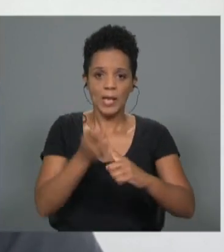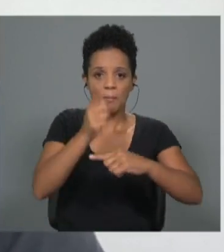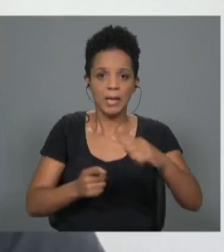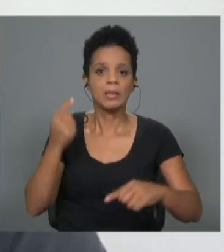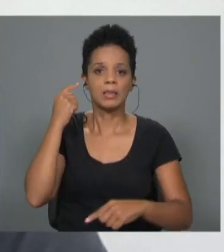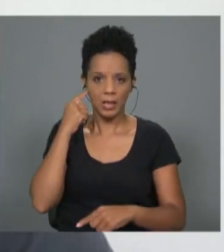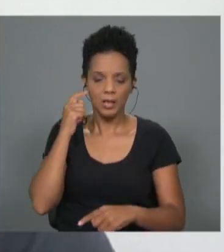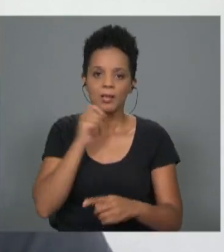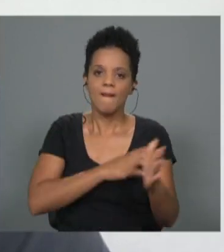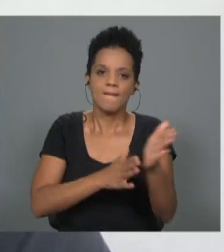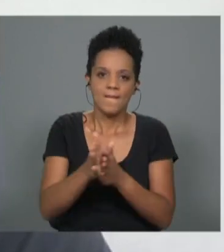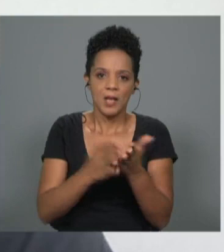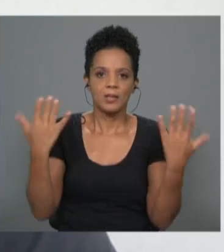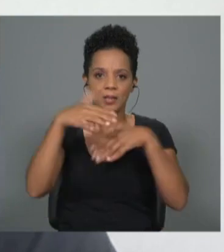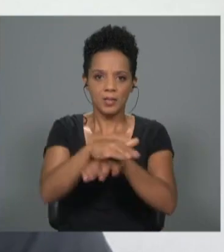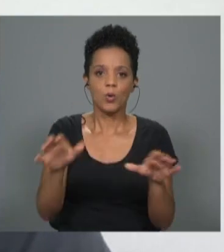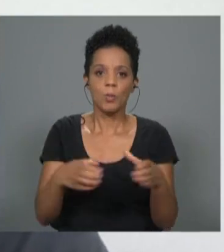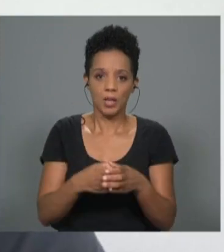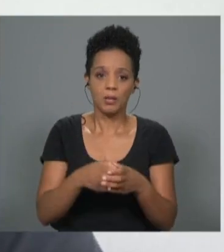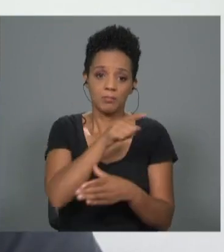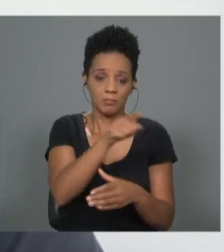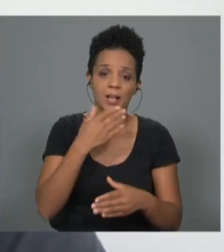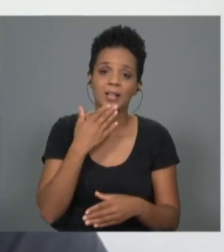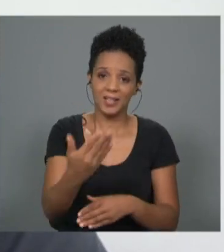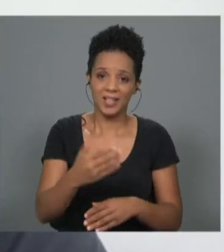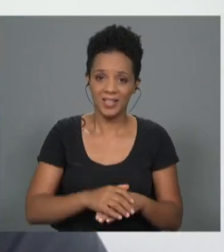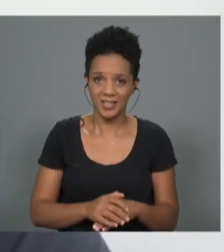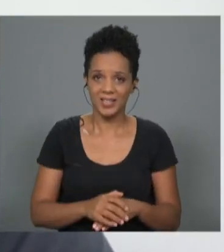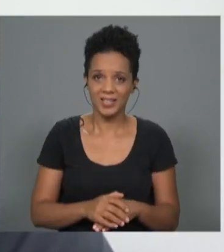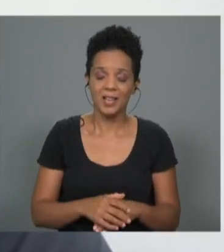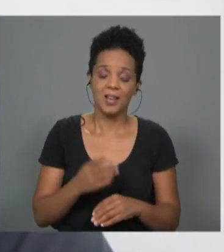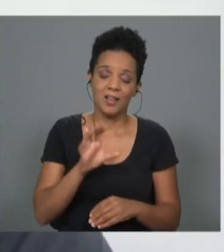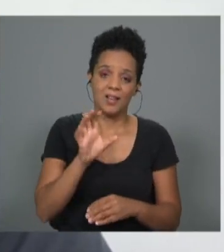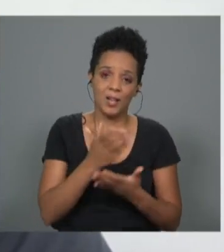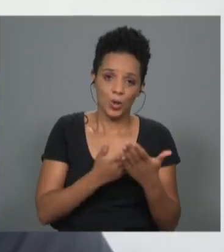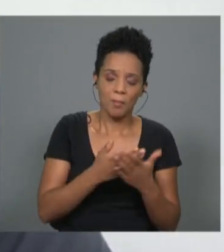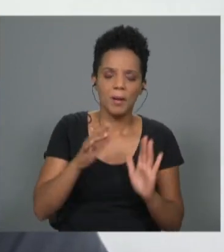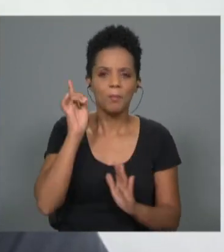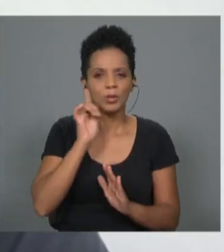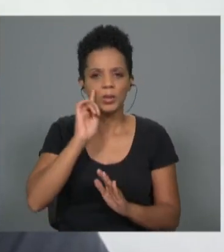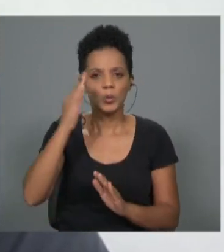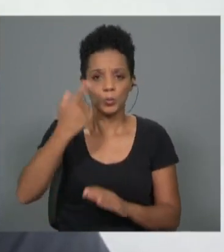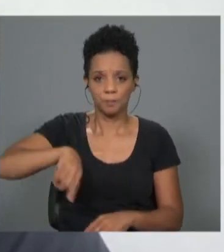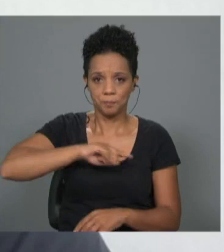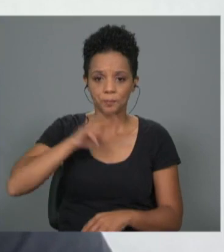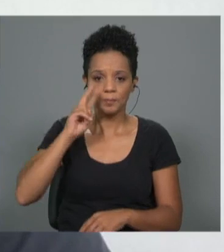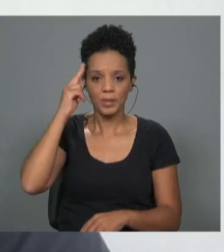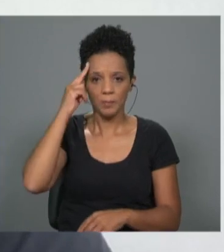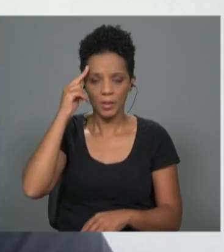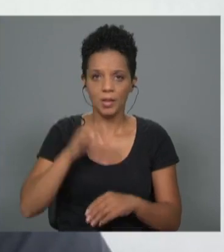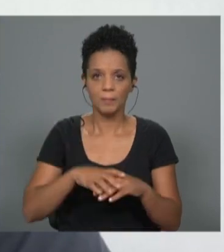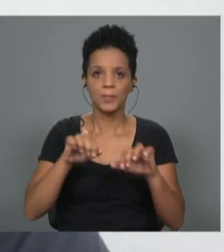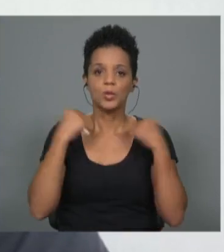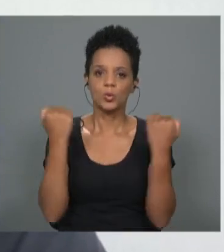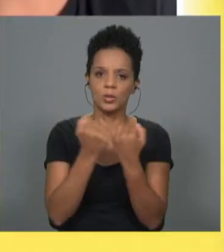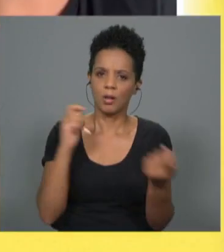realmente desfrutar desta integração na comunidade que agradece a parte económica. Mas eu acho que mais importante ainda o nós temos visto na Madeira é que a parte social